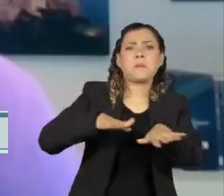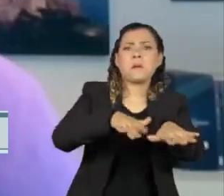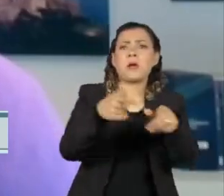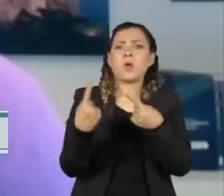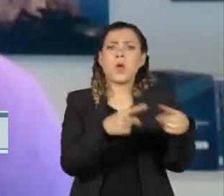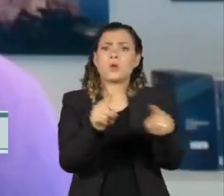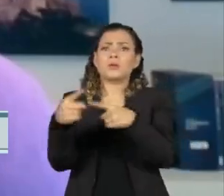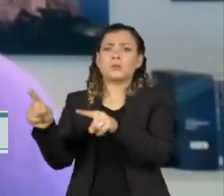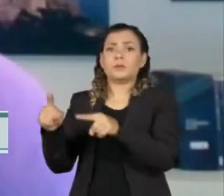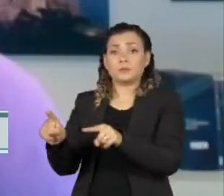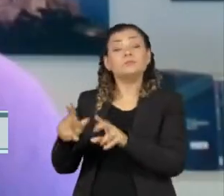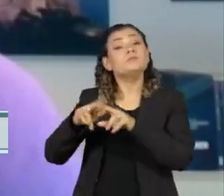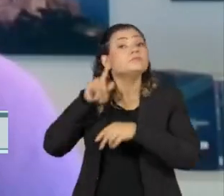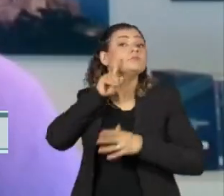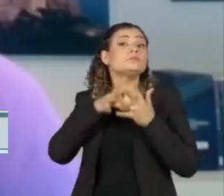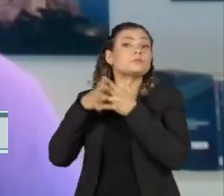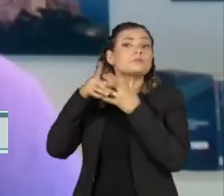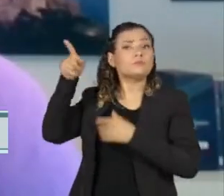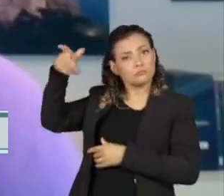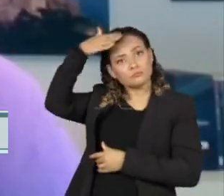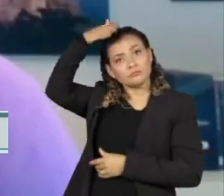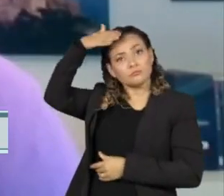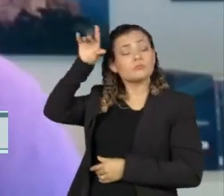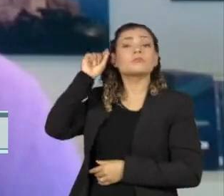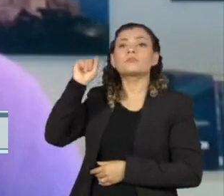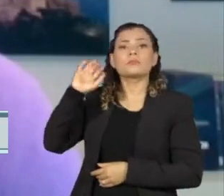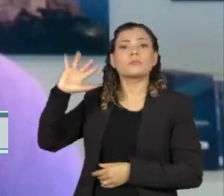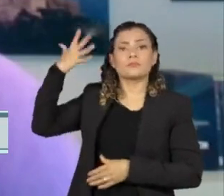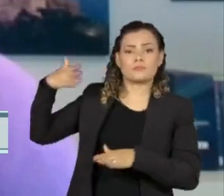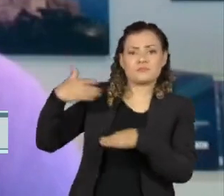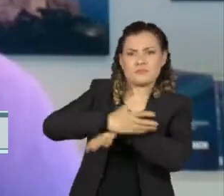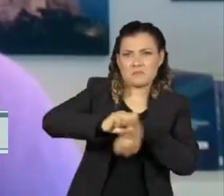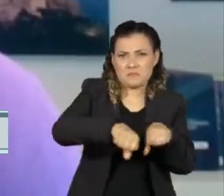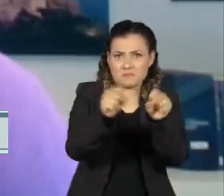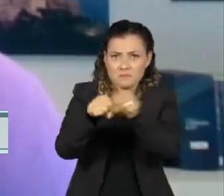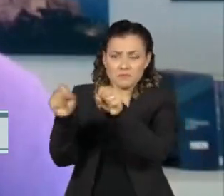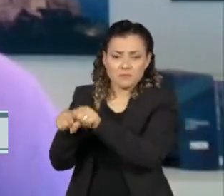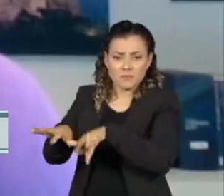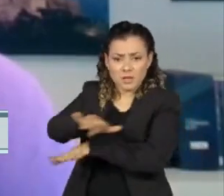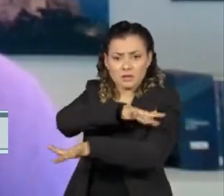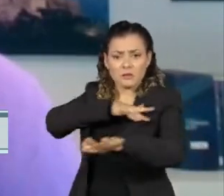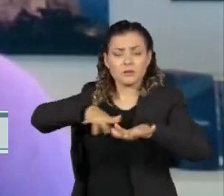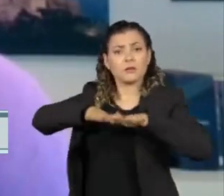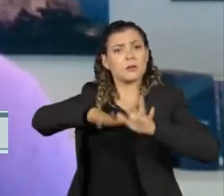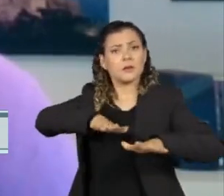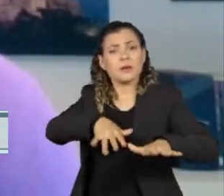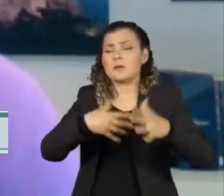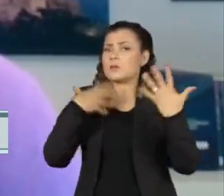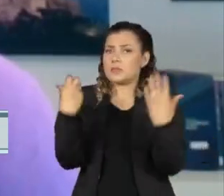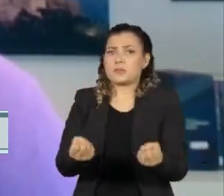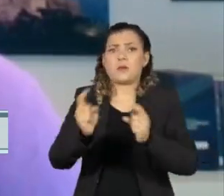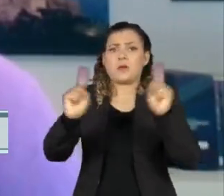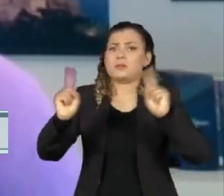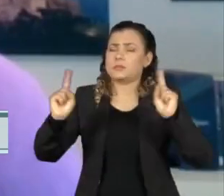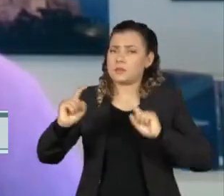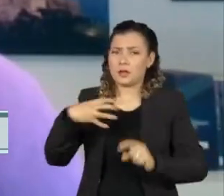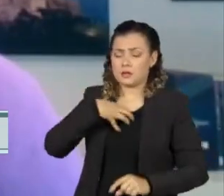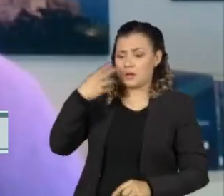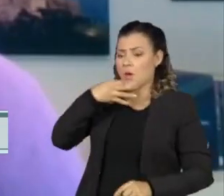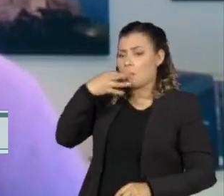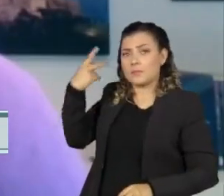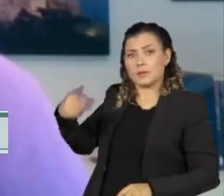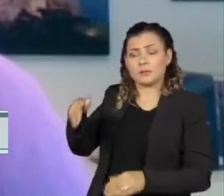Capitólio, é entendido como não só uma manifestação de insatisfação eleitoral,